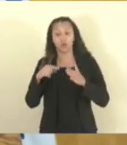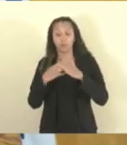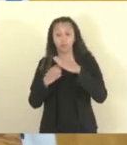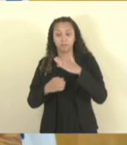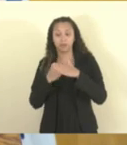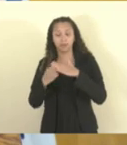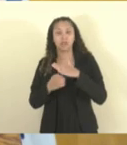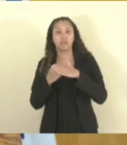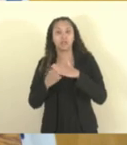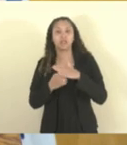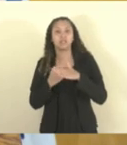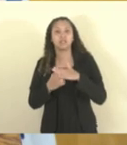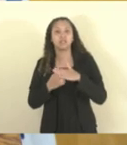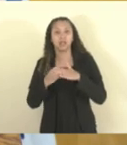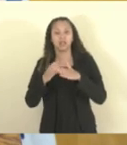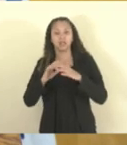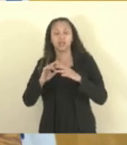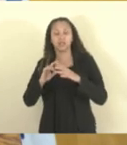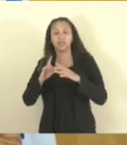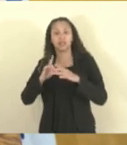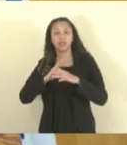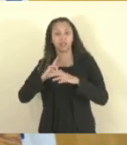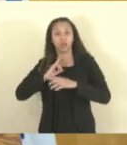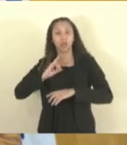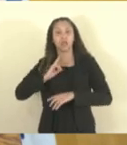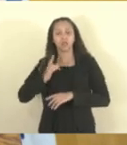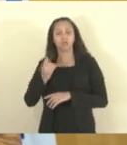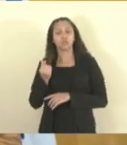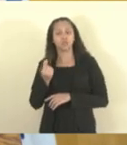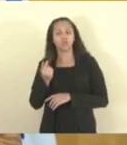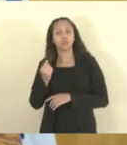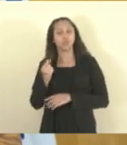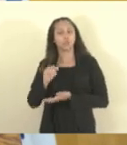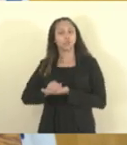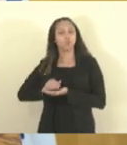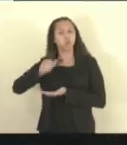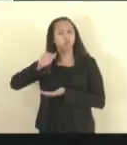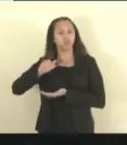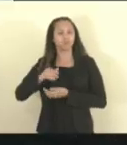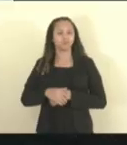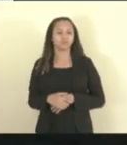recebem no Estado do Espírito Santo e no Brasil. Coloca outra tela, por gentileza.